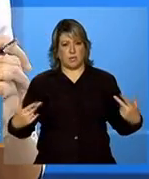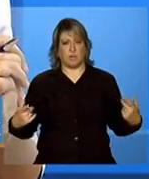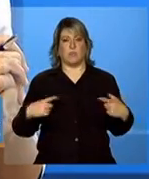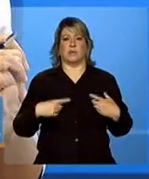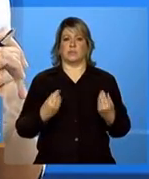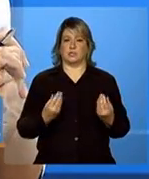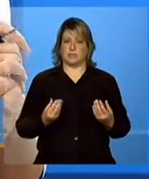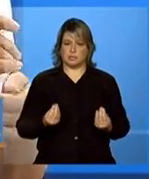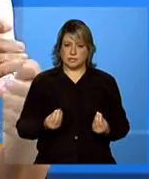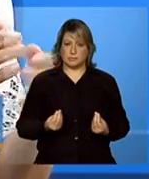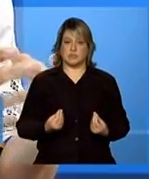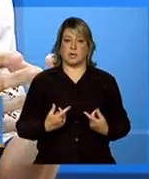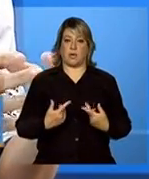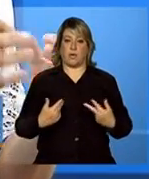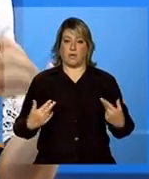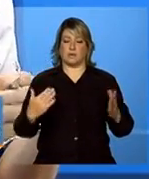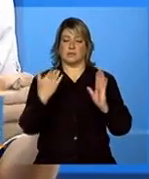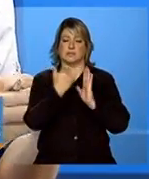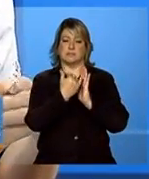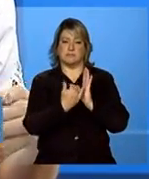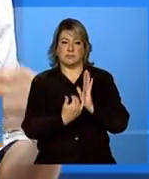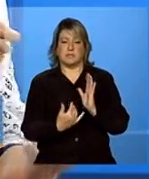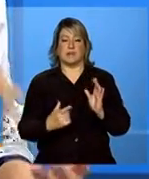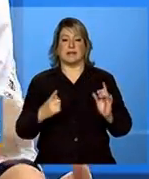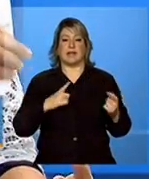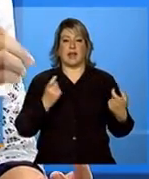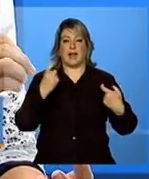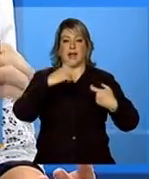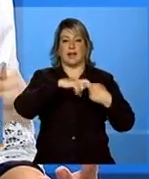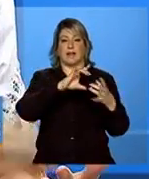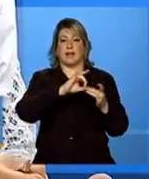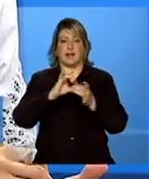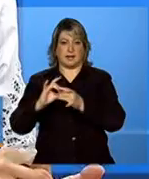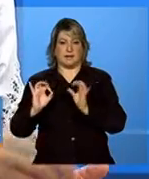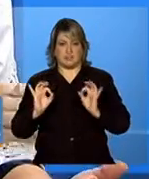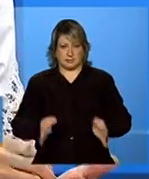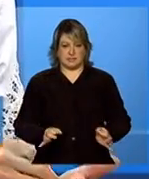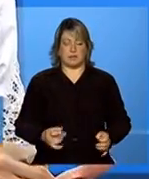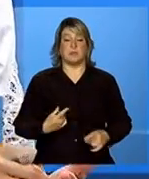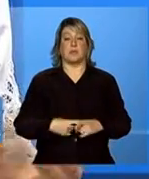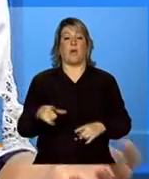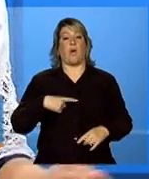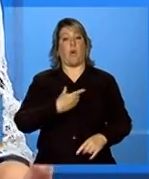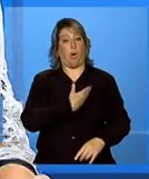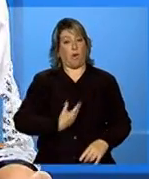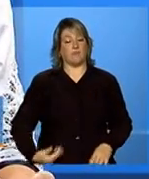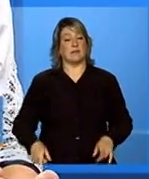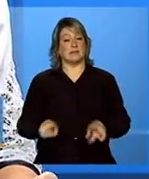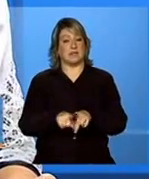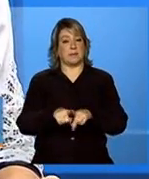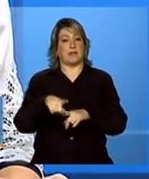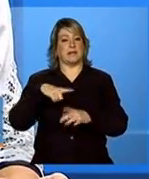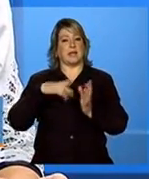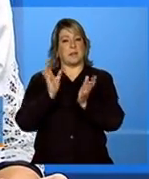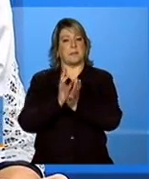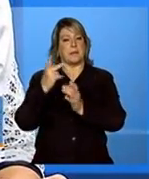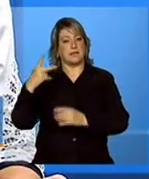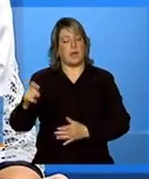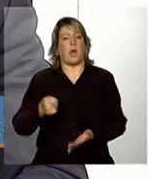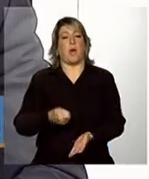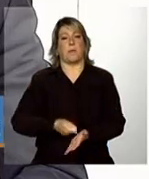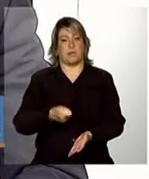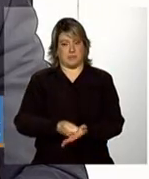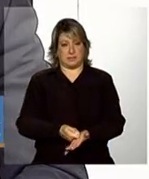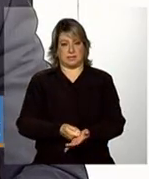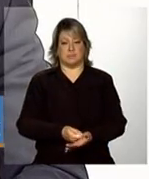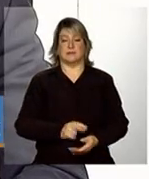que estão atrelados. Só que o governo, ele também tem que cumprir a sua parte, é isso? Exatamente. É